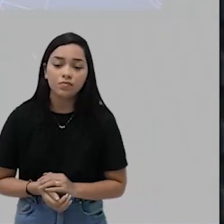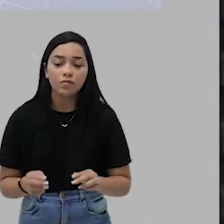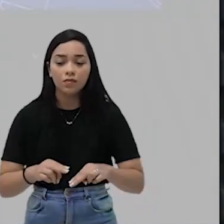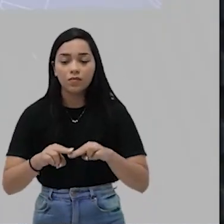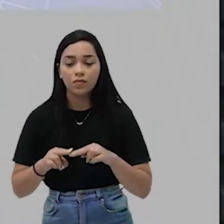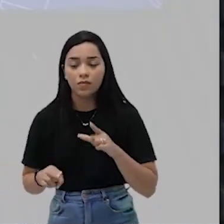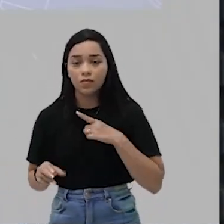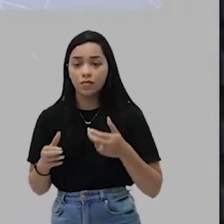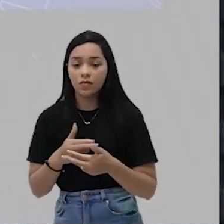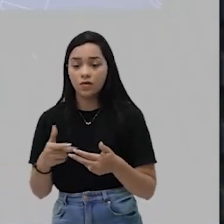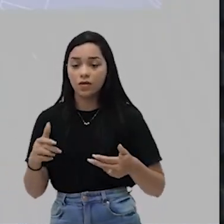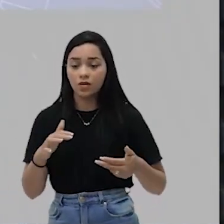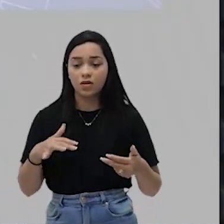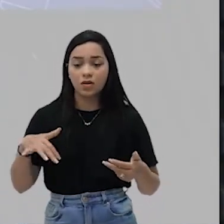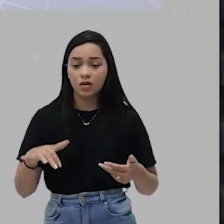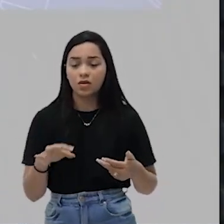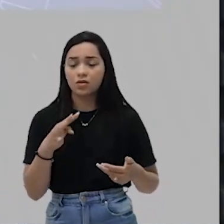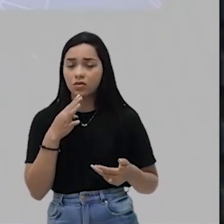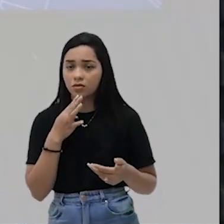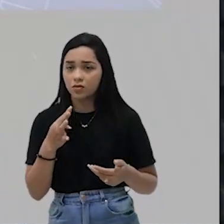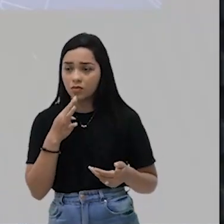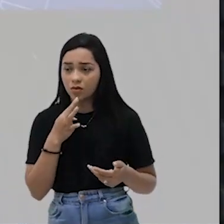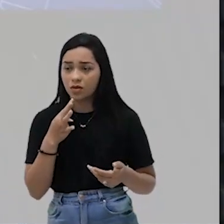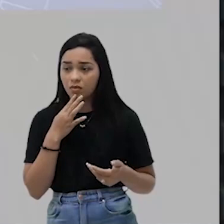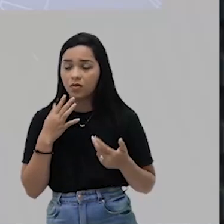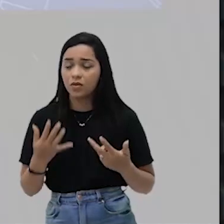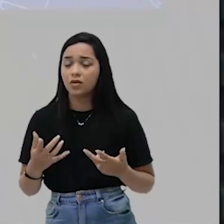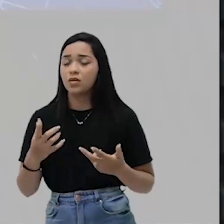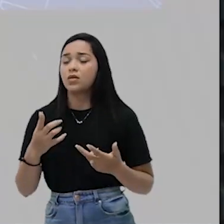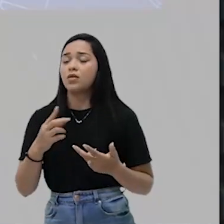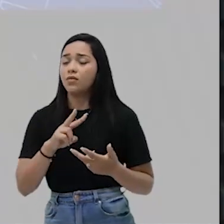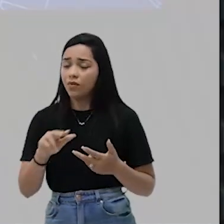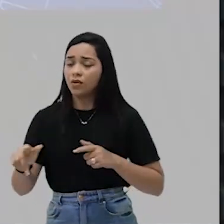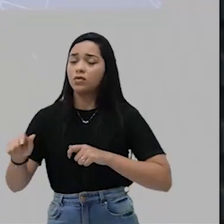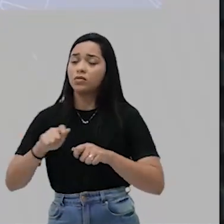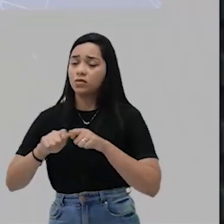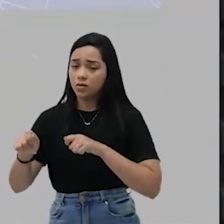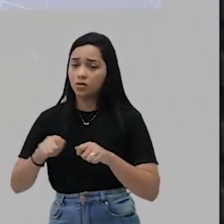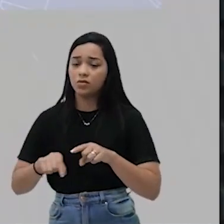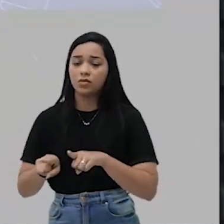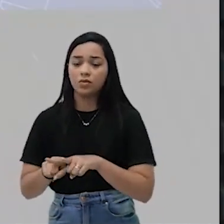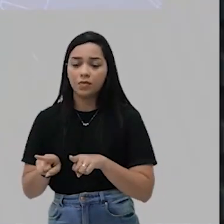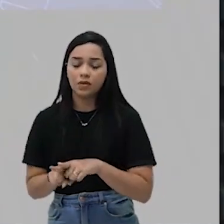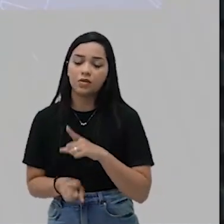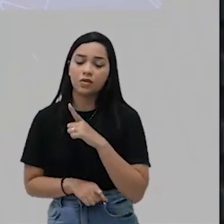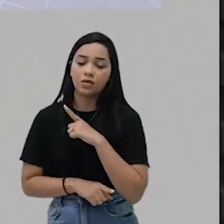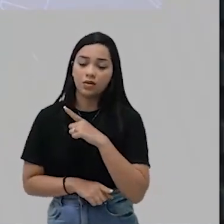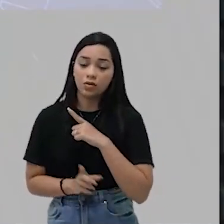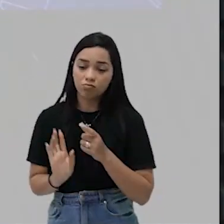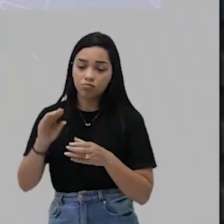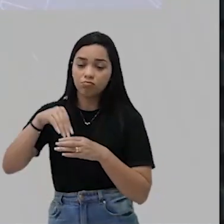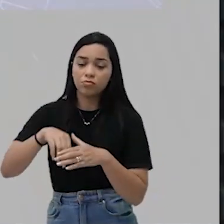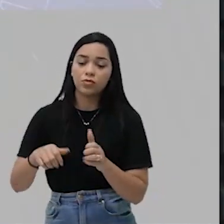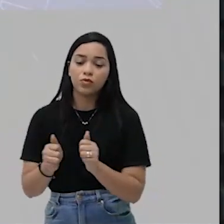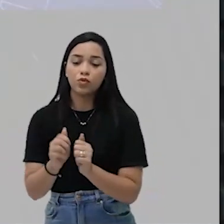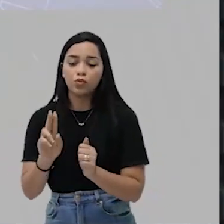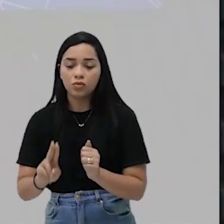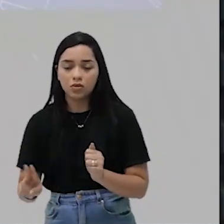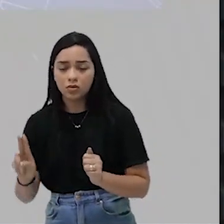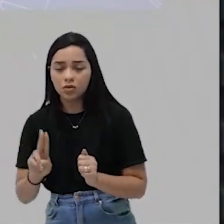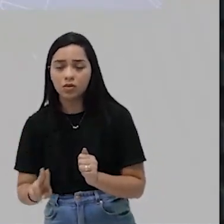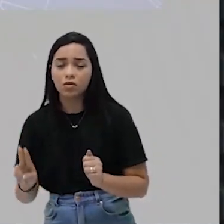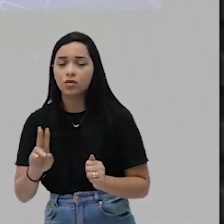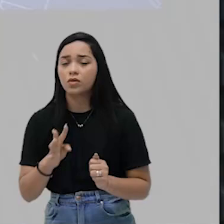das diversas áreas de conhecimento que eles controlavam, que eles, evidentemente, estavam ali utilizando.